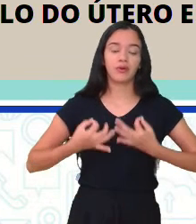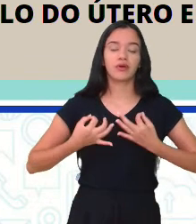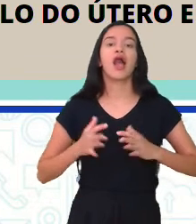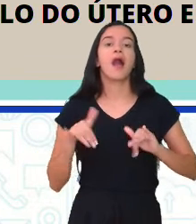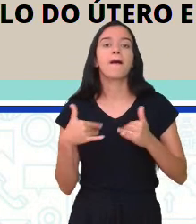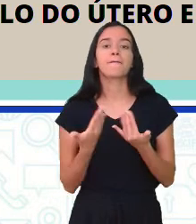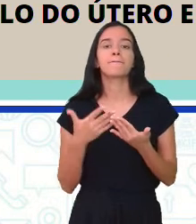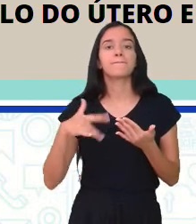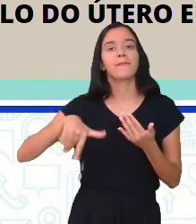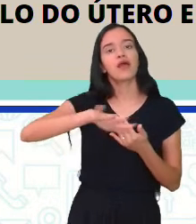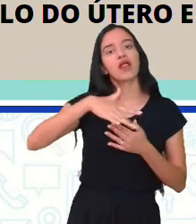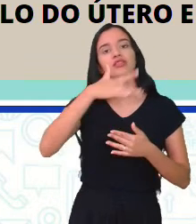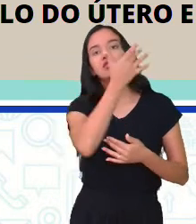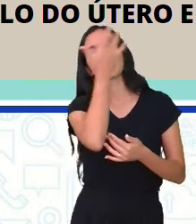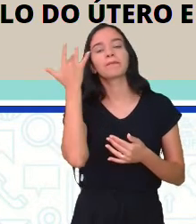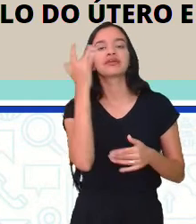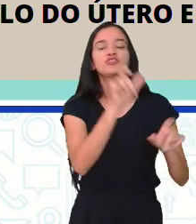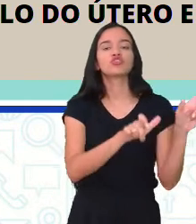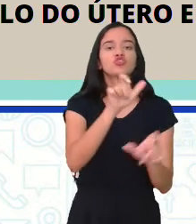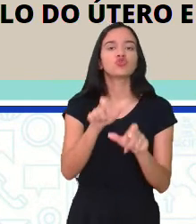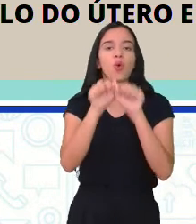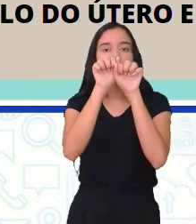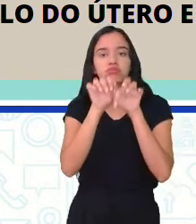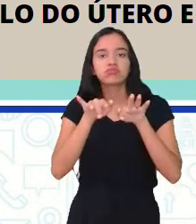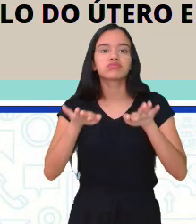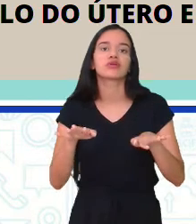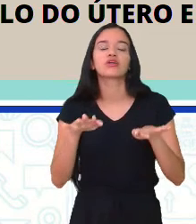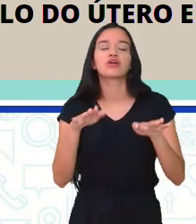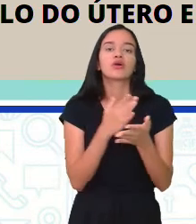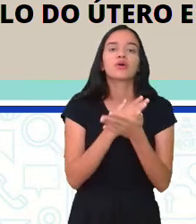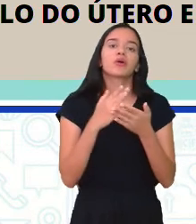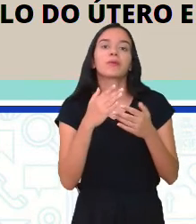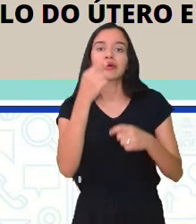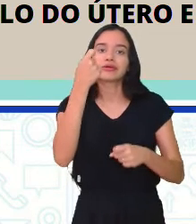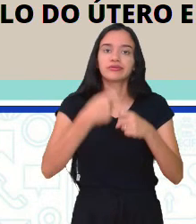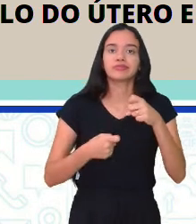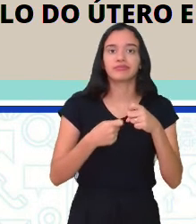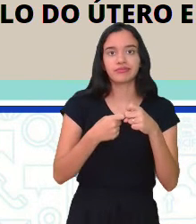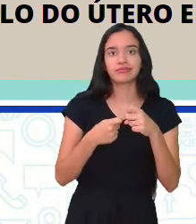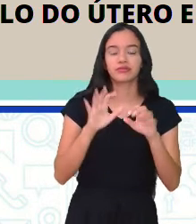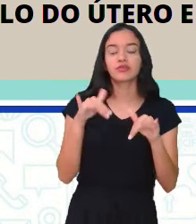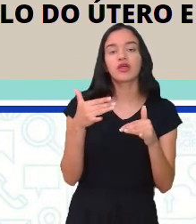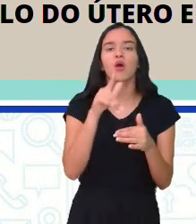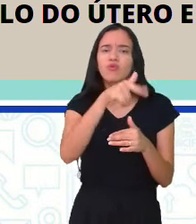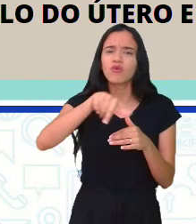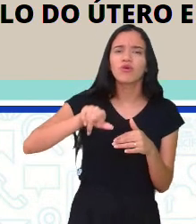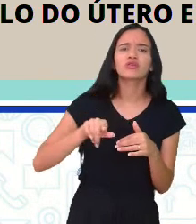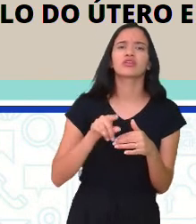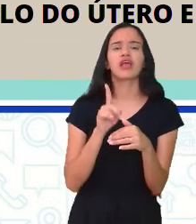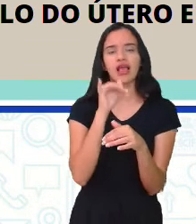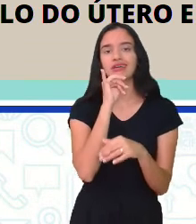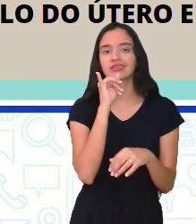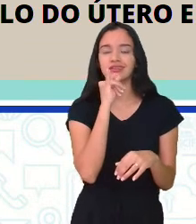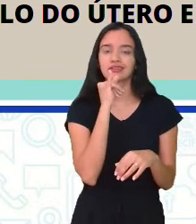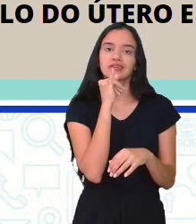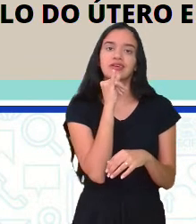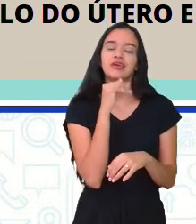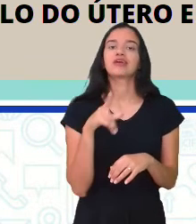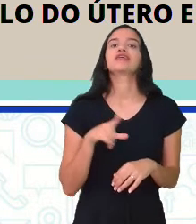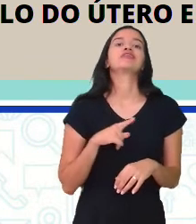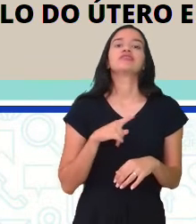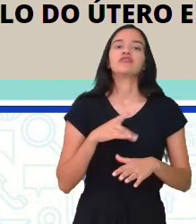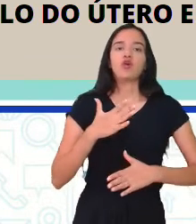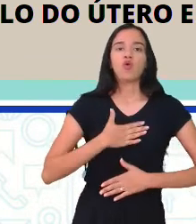maioria das pessoas é infectada logo após o início da atividade sexual. Então, quando você tiver seu corpo